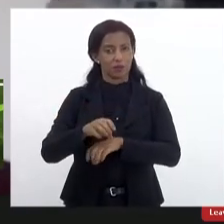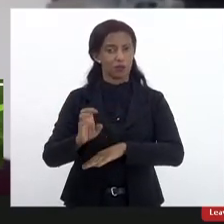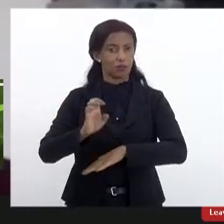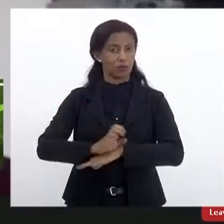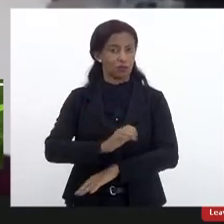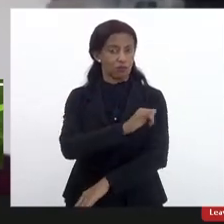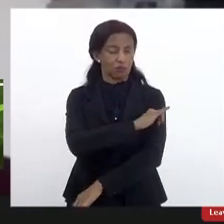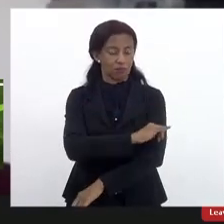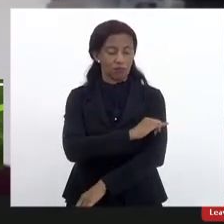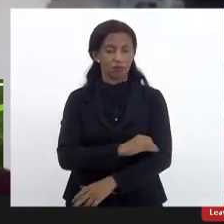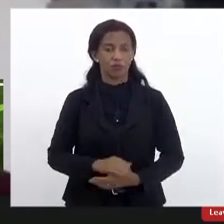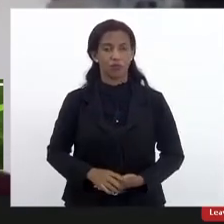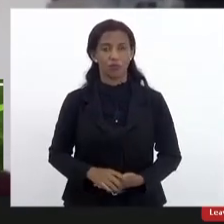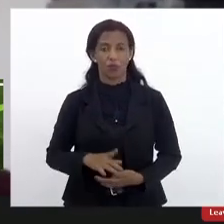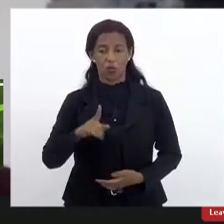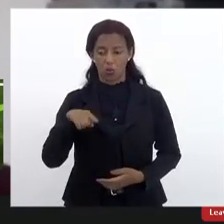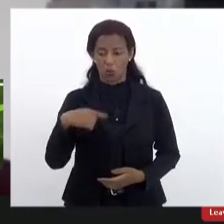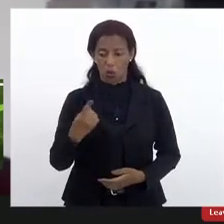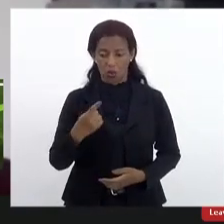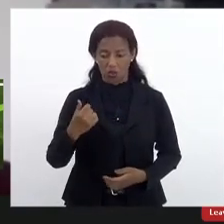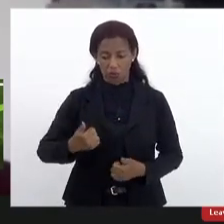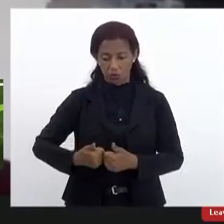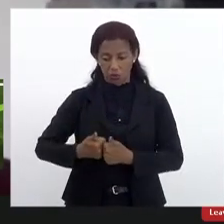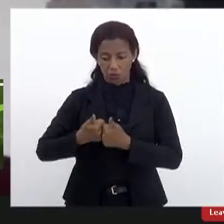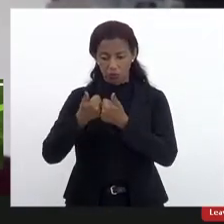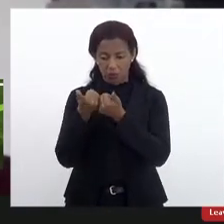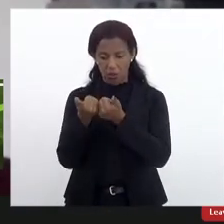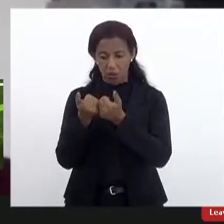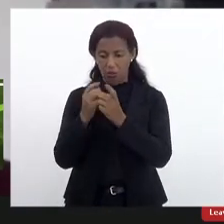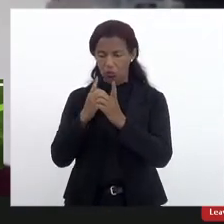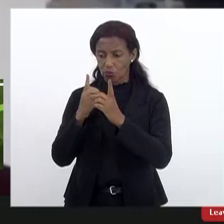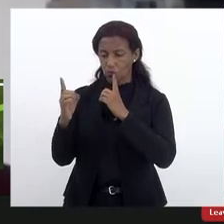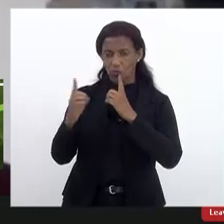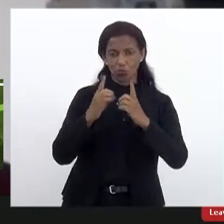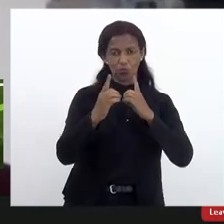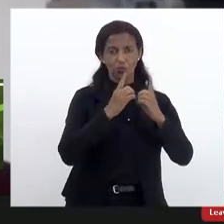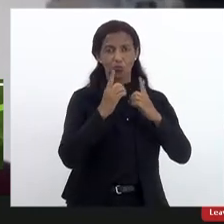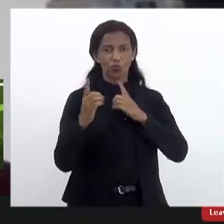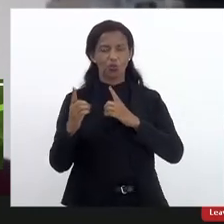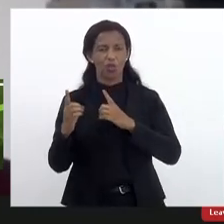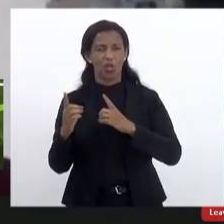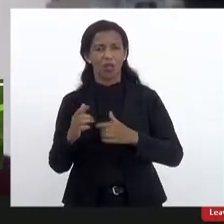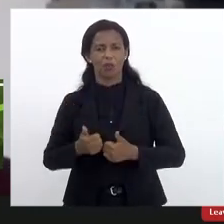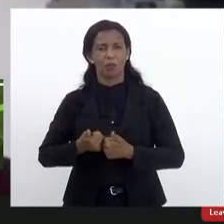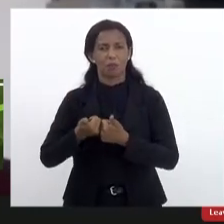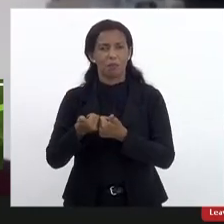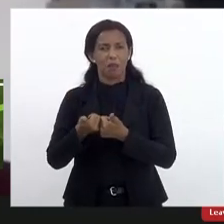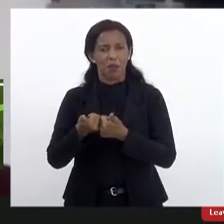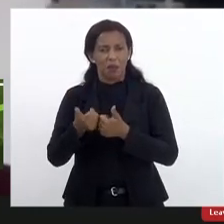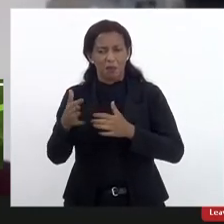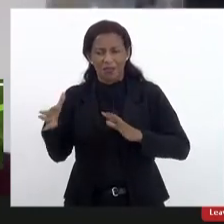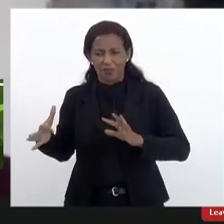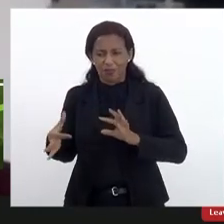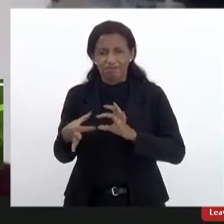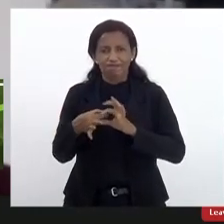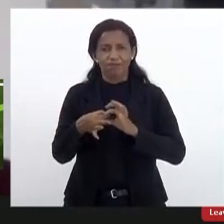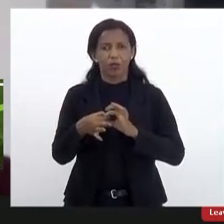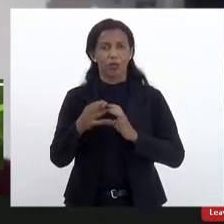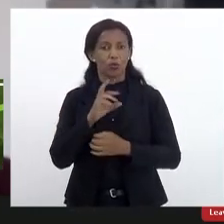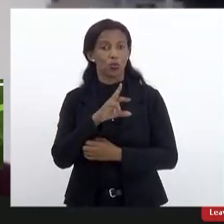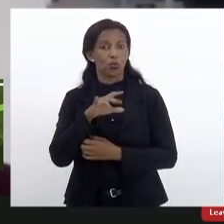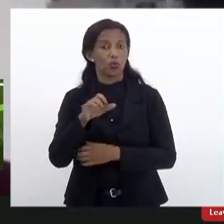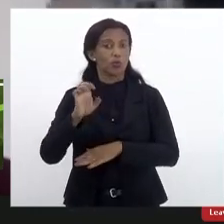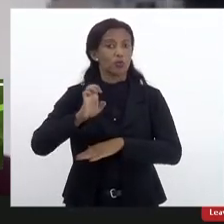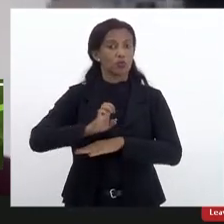a gente ter melhor intercâmbio ter um diálogo mais profícuo mesmo do conselho